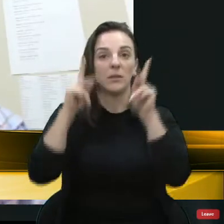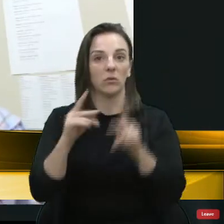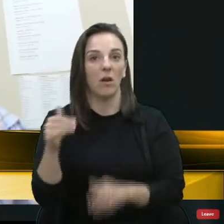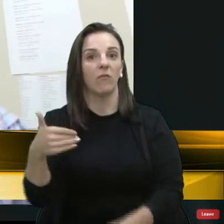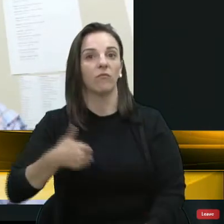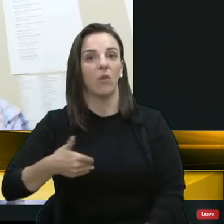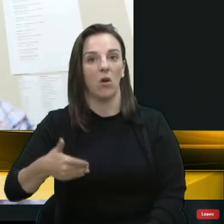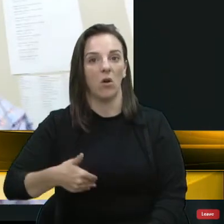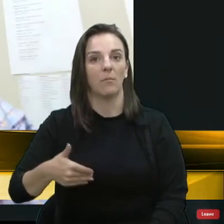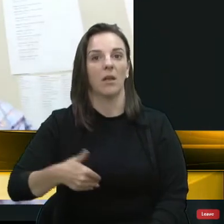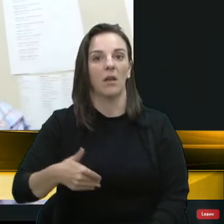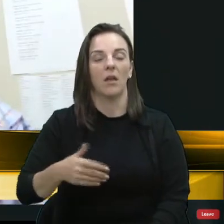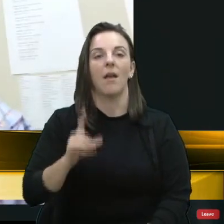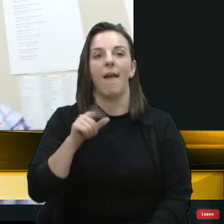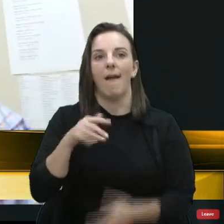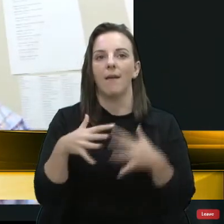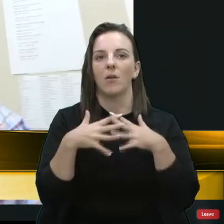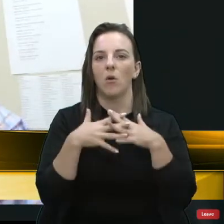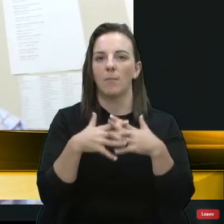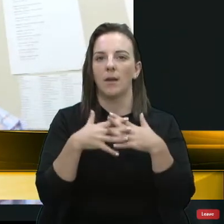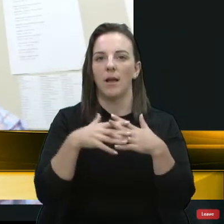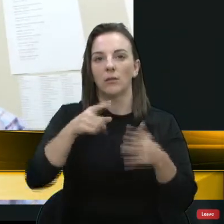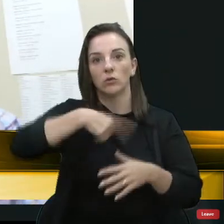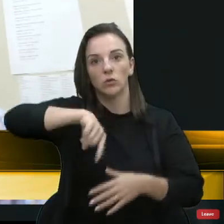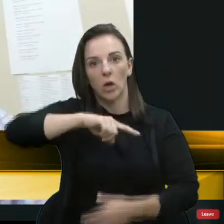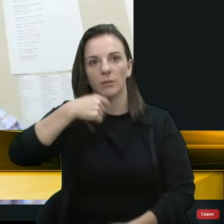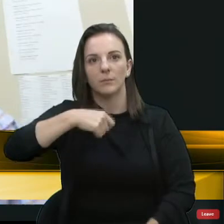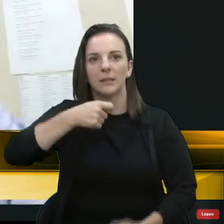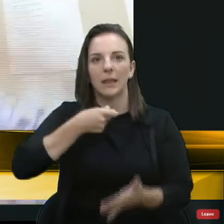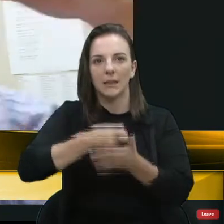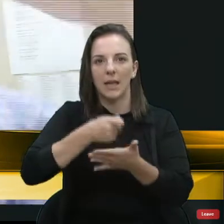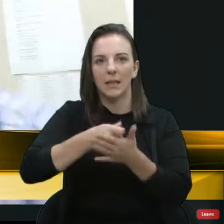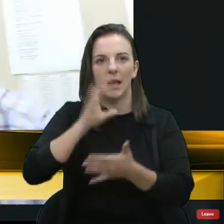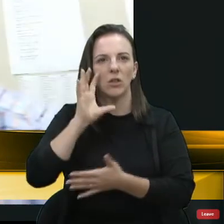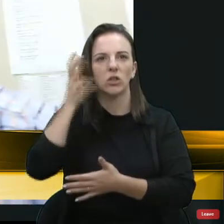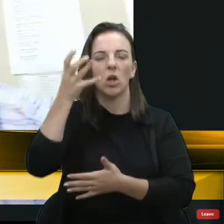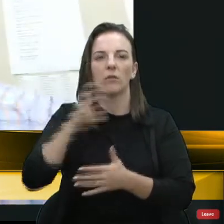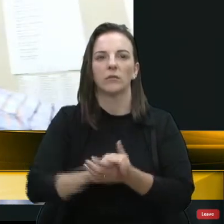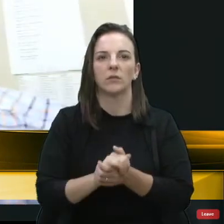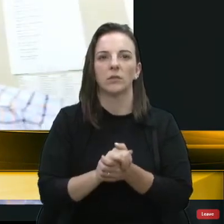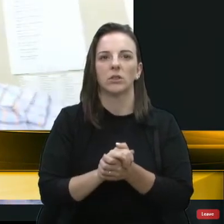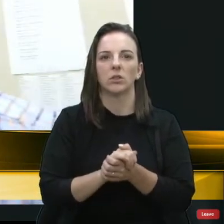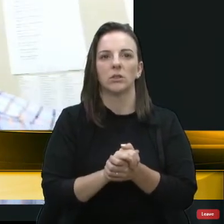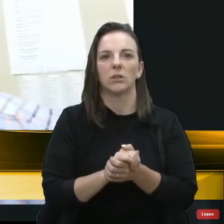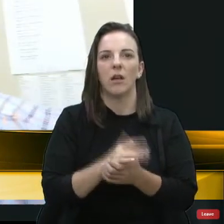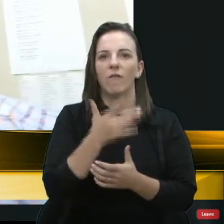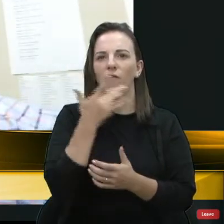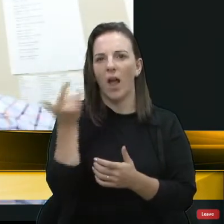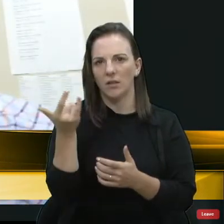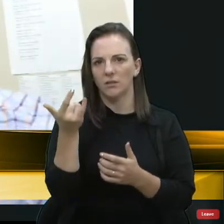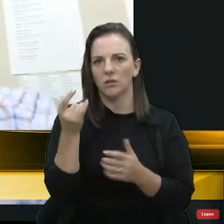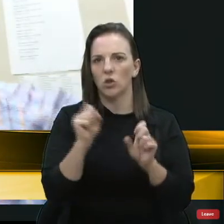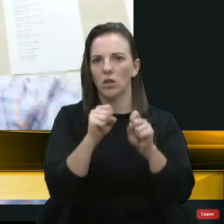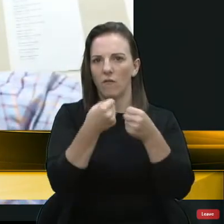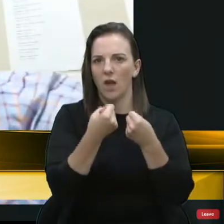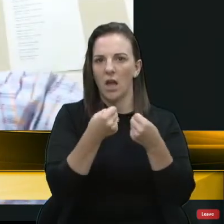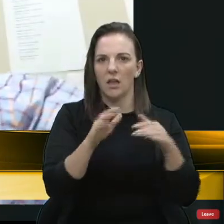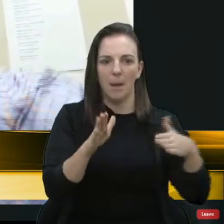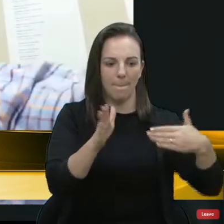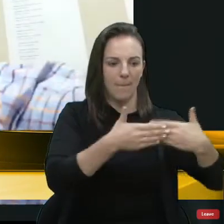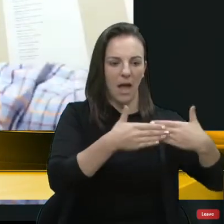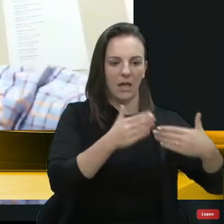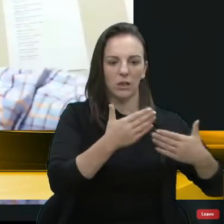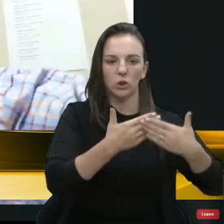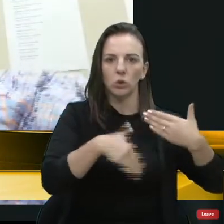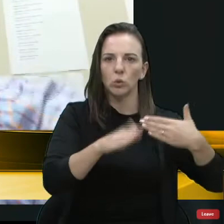complicado, mas temos que ter atitude. É fácil defender. Ou para tudo, hospital, 100%, só fica ali o